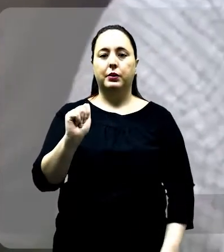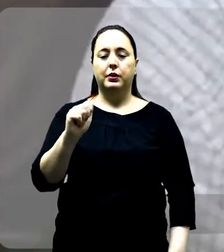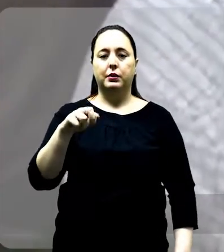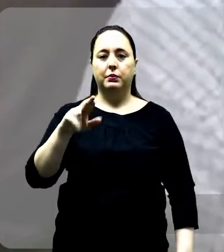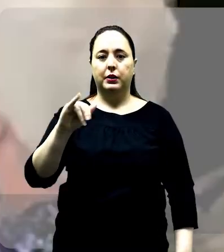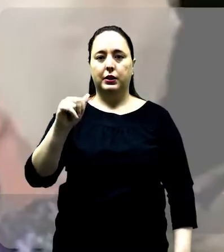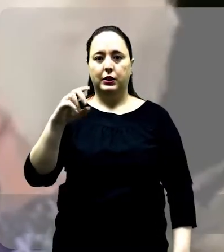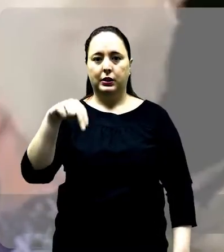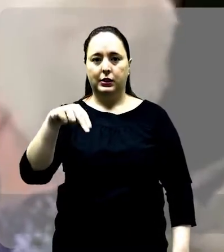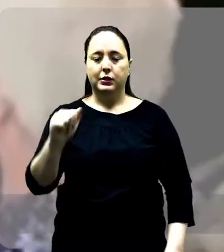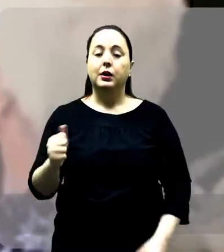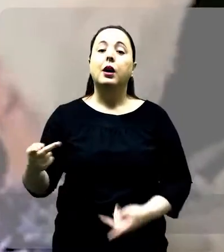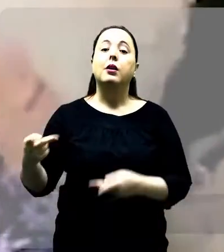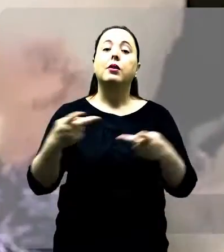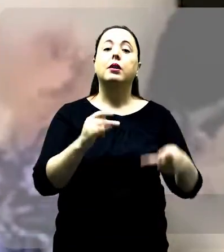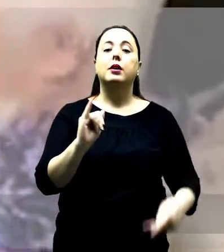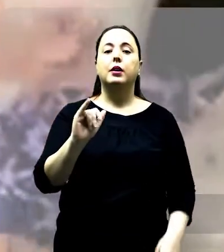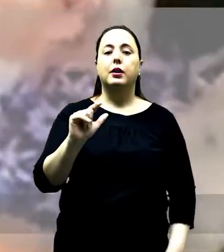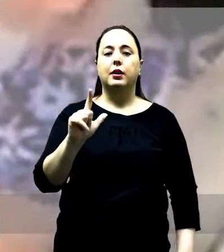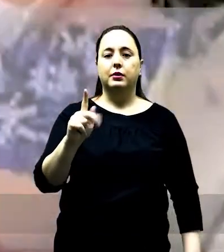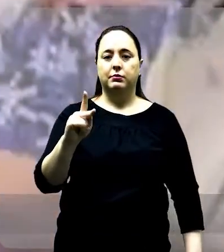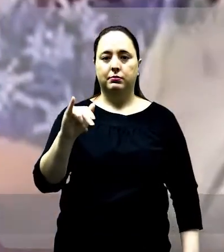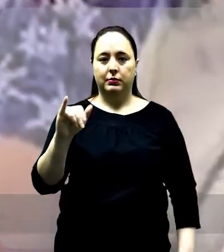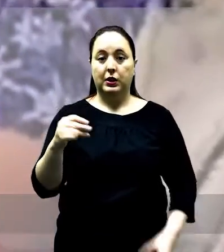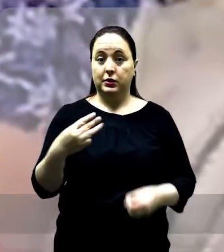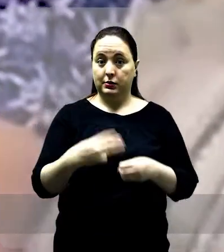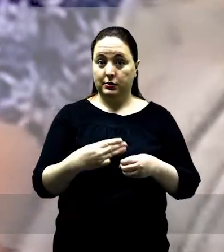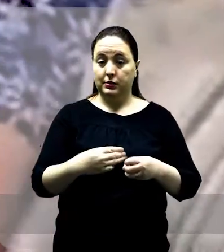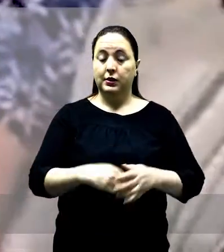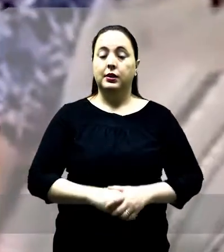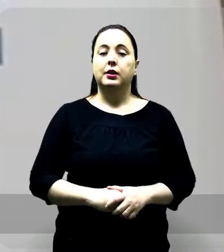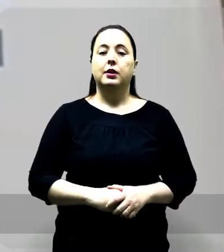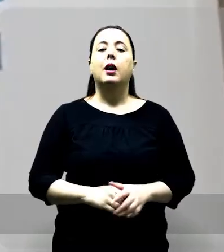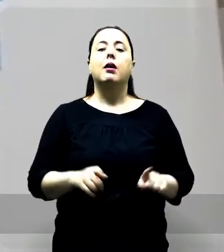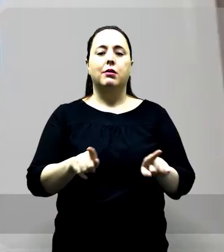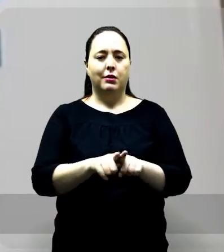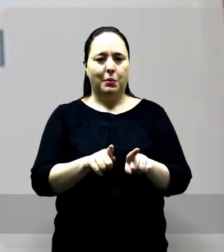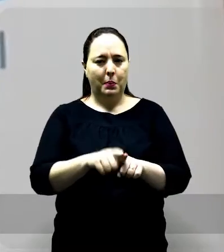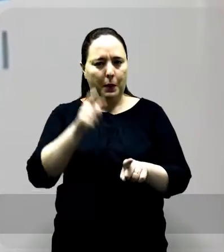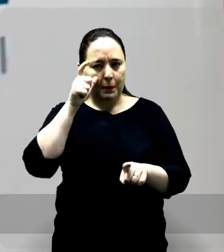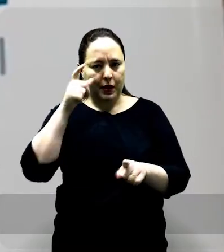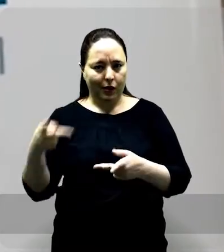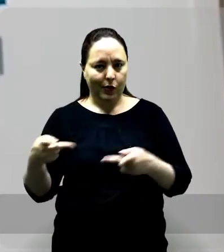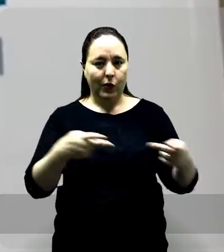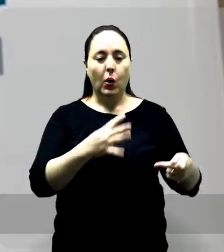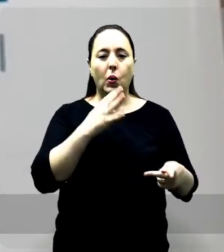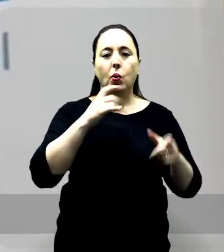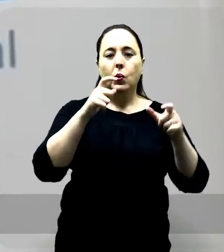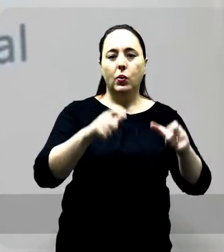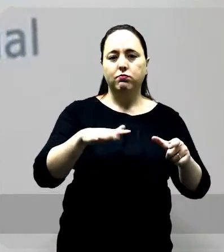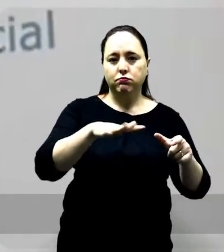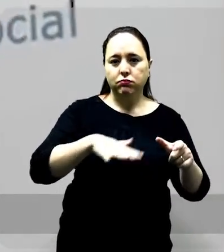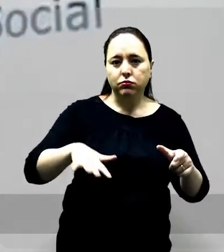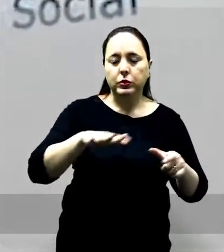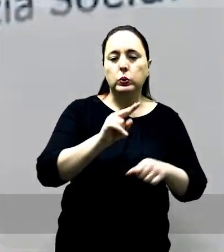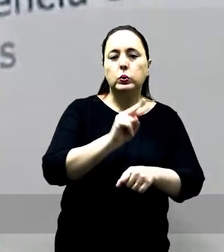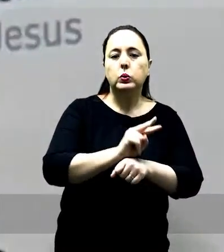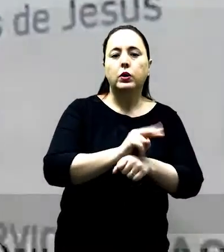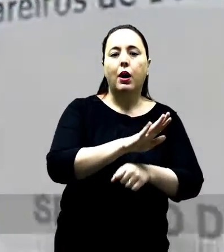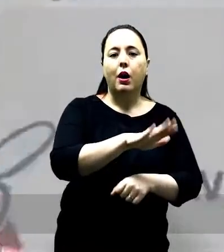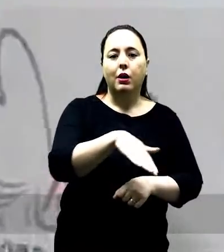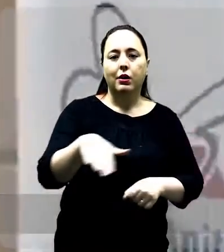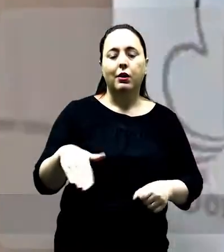de Americana e visitou a instituição de longa permanência do município. Além disso, a ministra também conheceu as